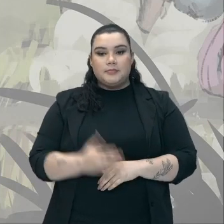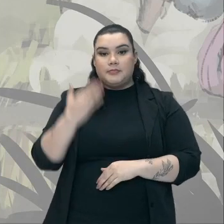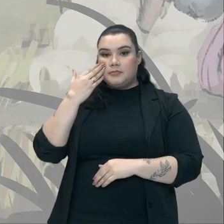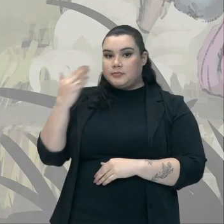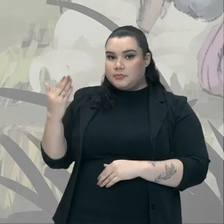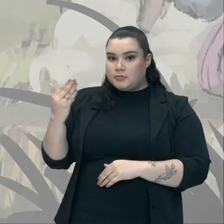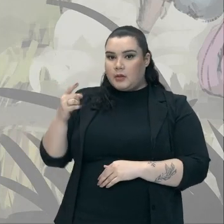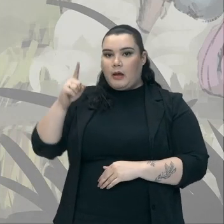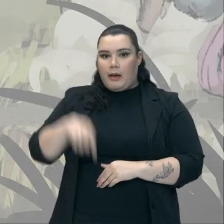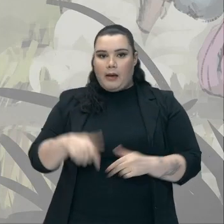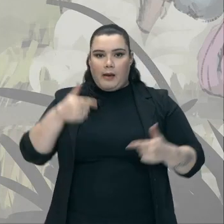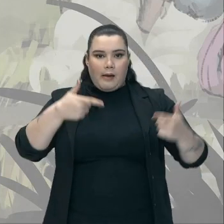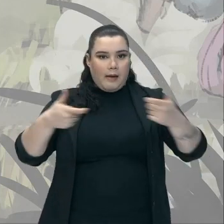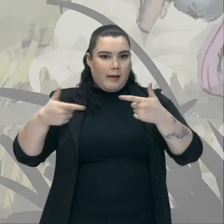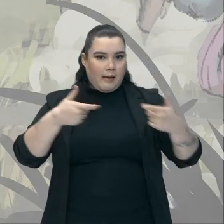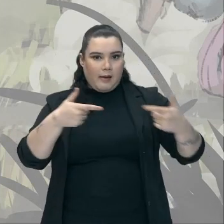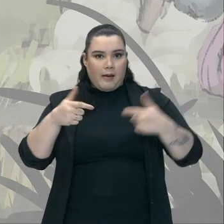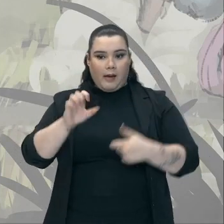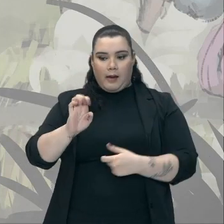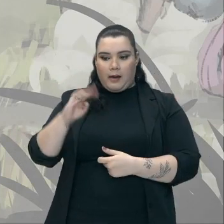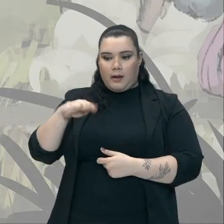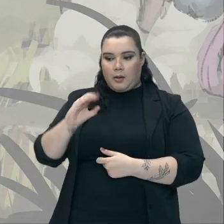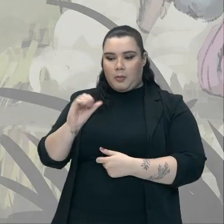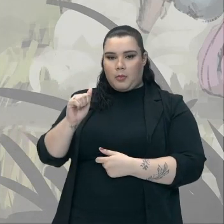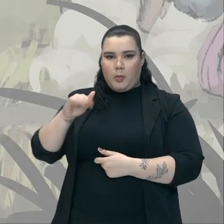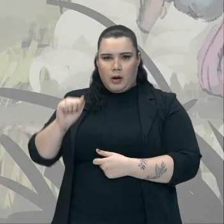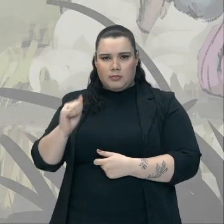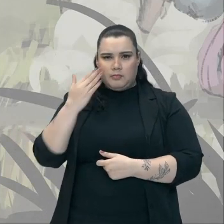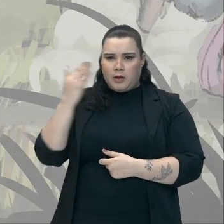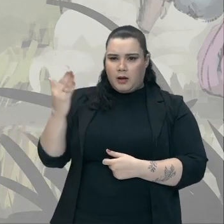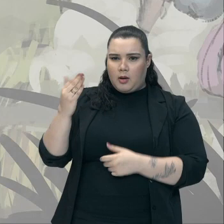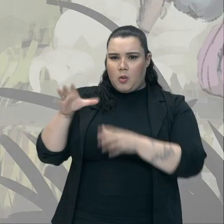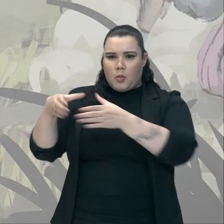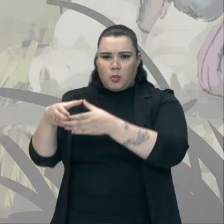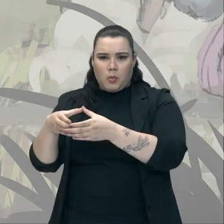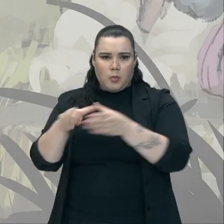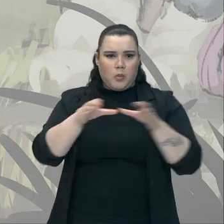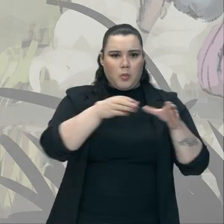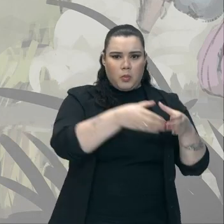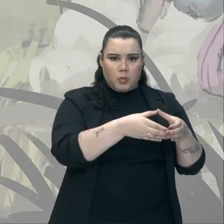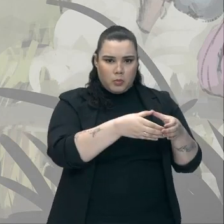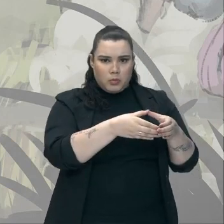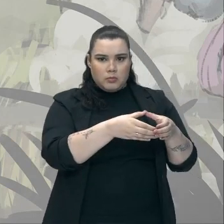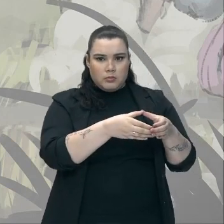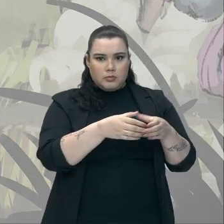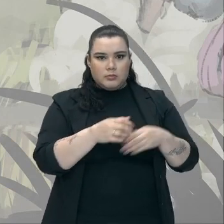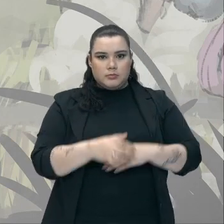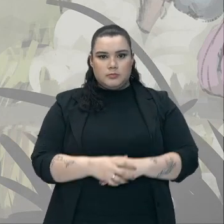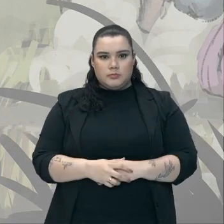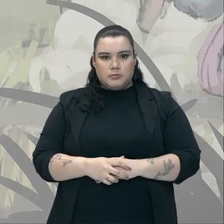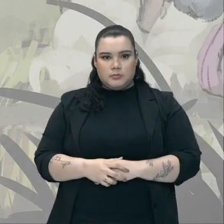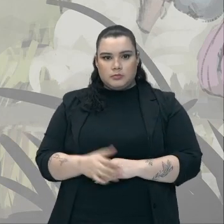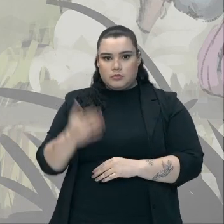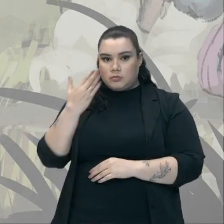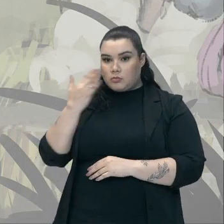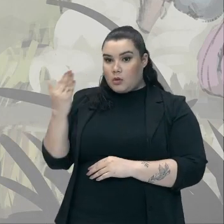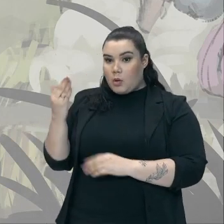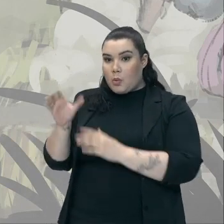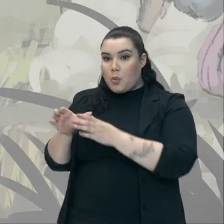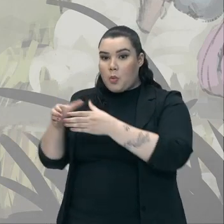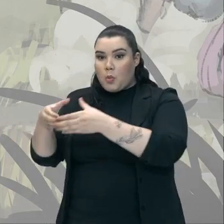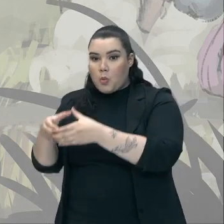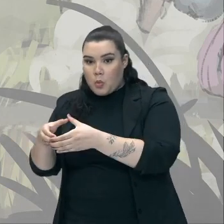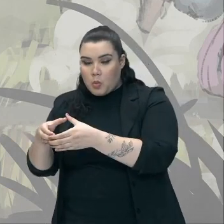Guerra Dos emboabas Opa Estou aqui No meio Do conflito Entre os bandeirantes Paulistas Com